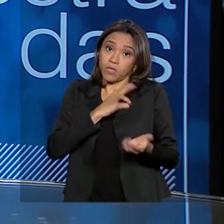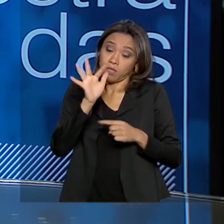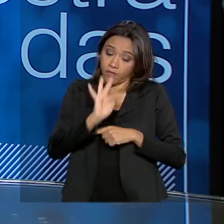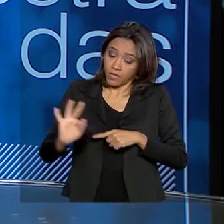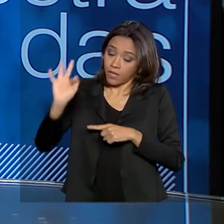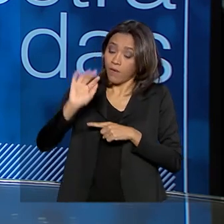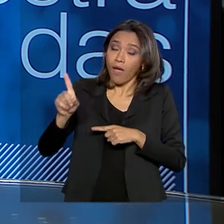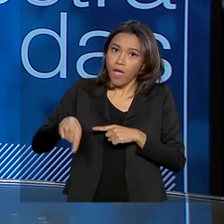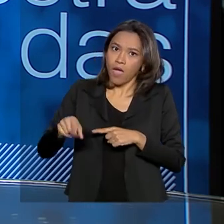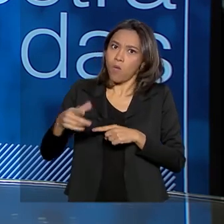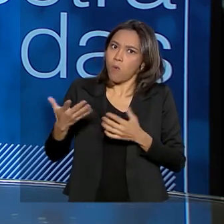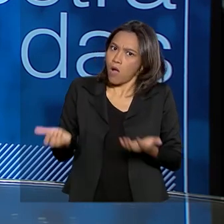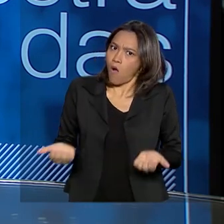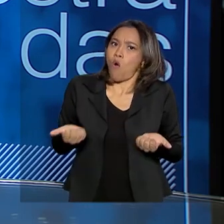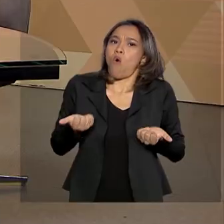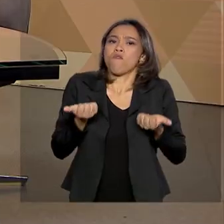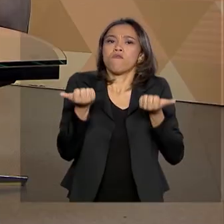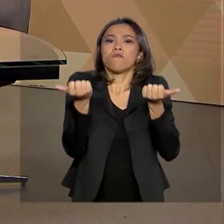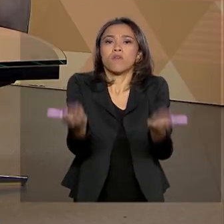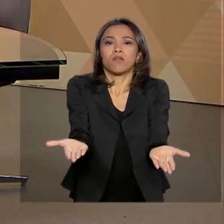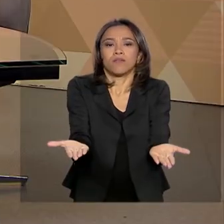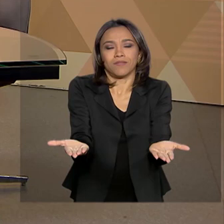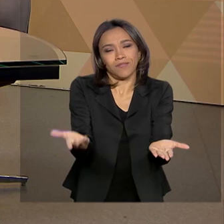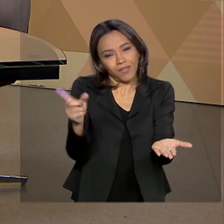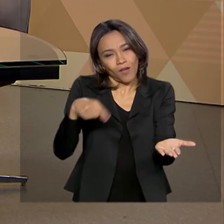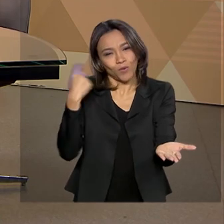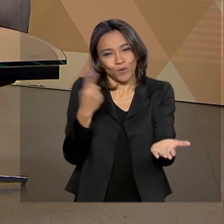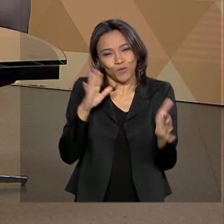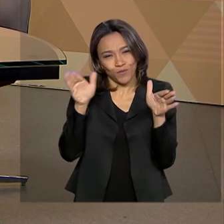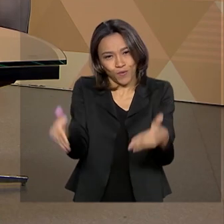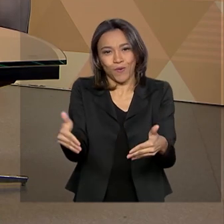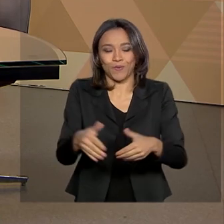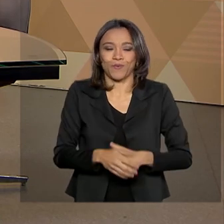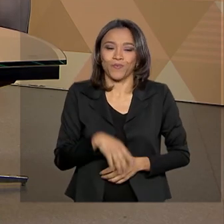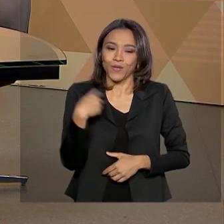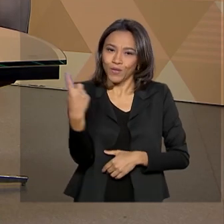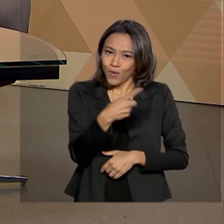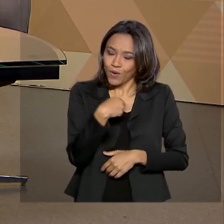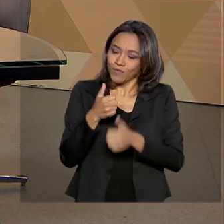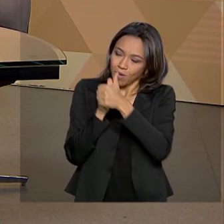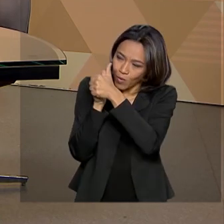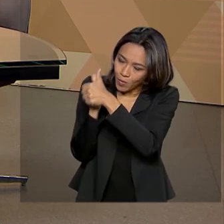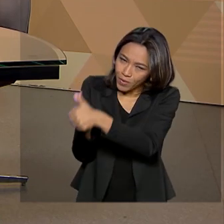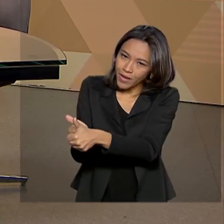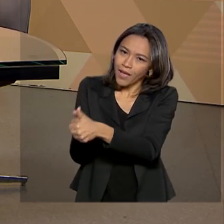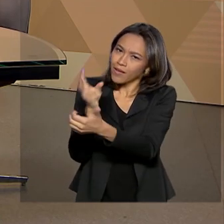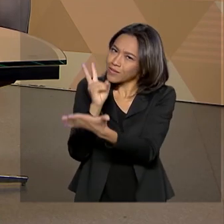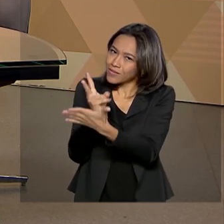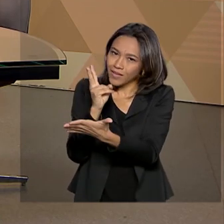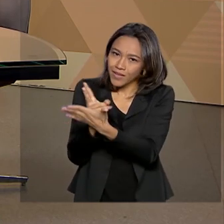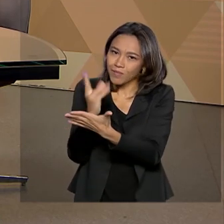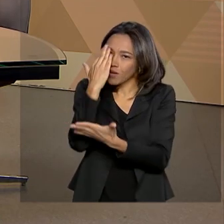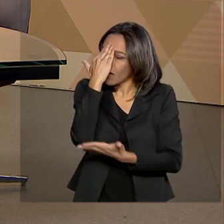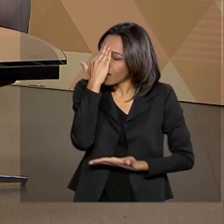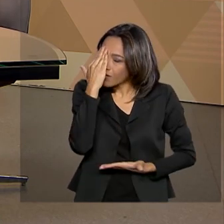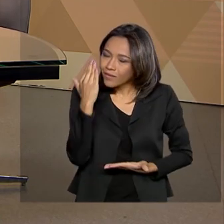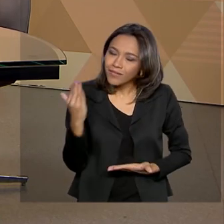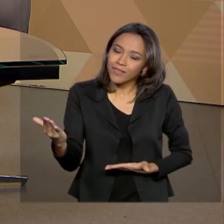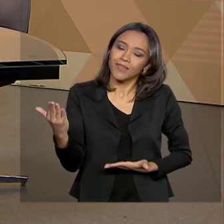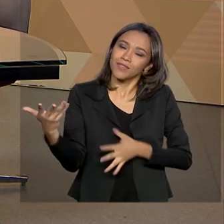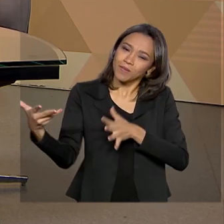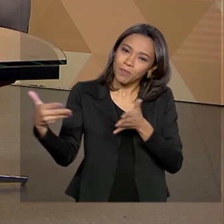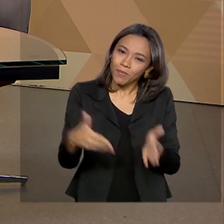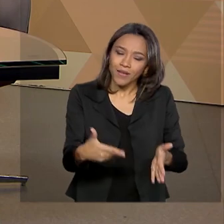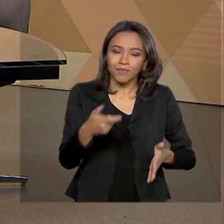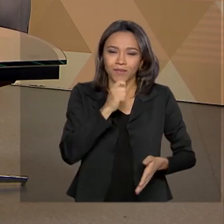grande prestadora de serviço e esse é o nosso enfoque. A gente continua acompanhando essa atuação sempre da PRF. Eu agradeço muito a sua